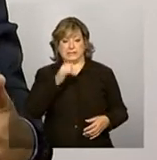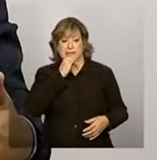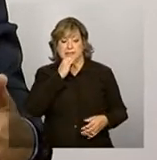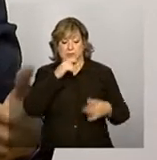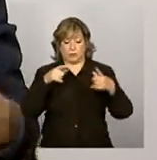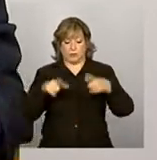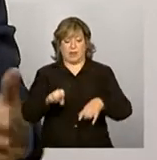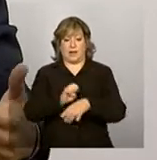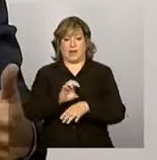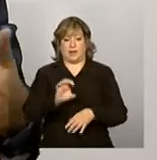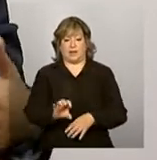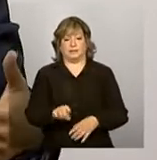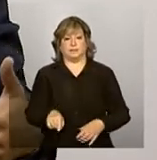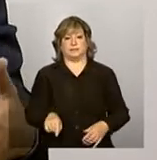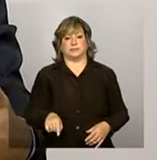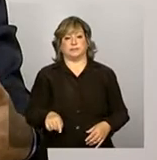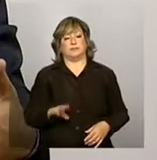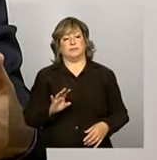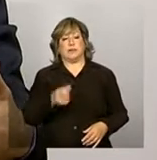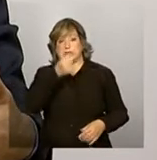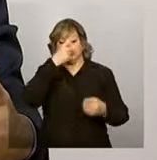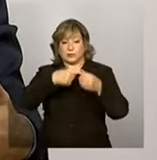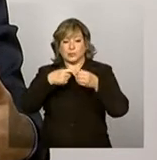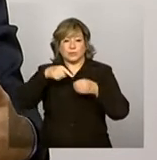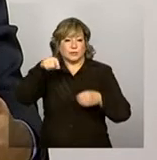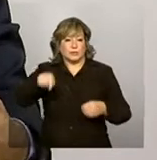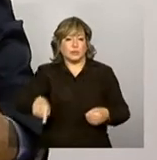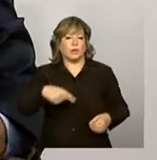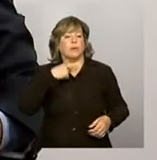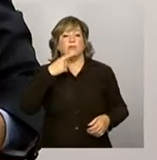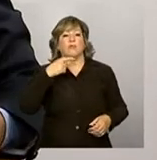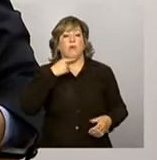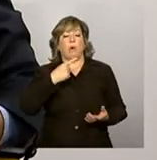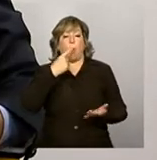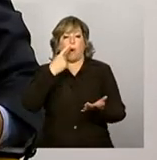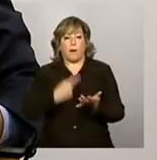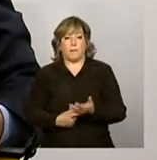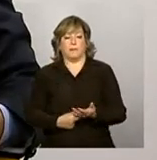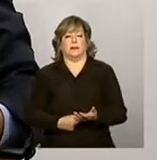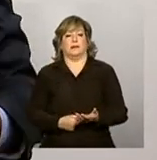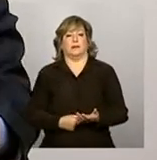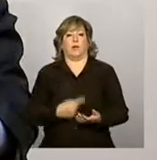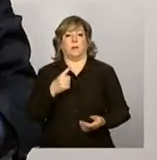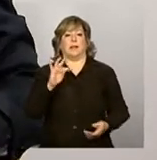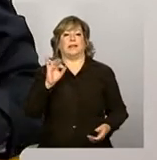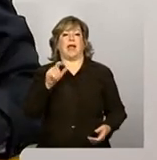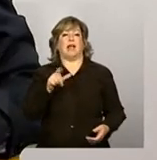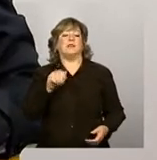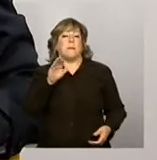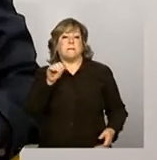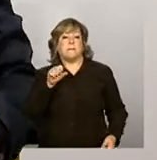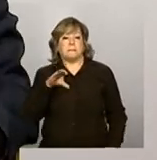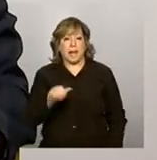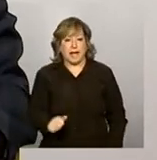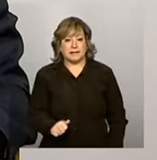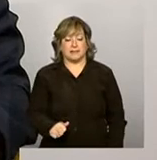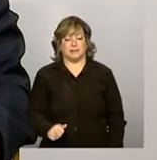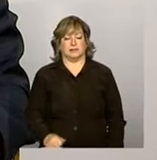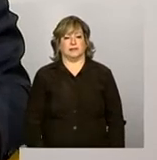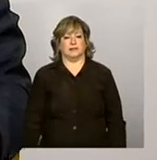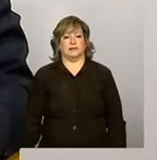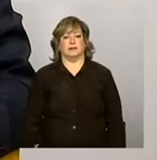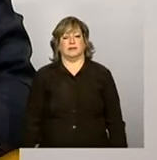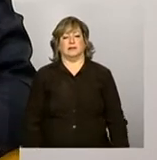não cumprir, o Estado não é o caso, mas se a localidade não conseguir cumprir uma taxa básica, um patamar básico